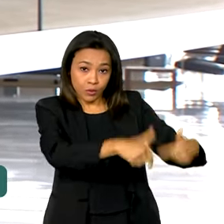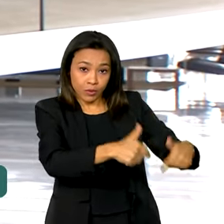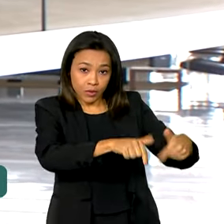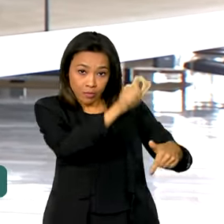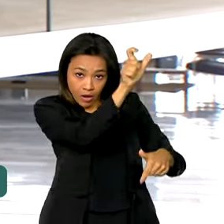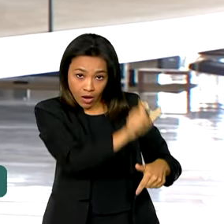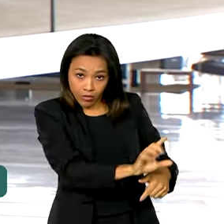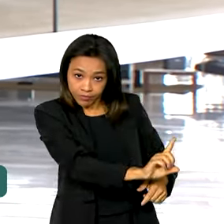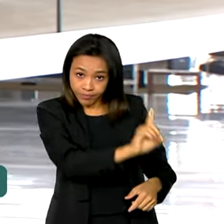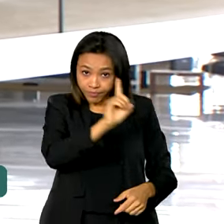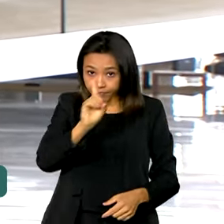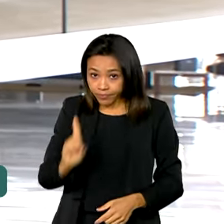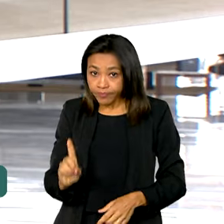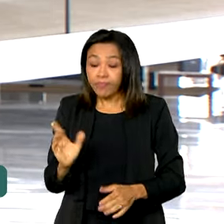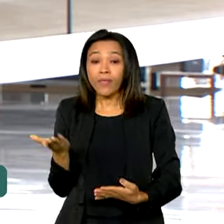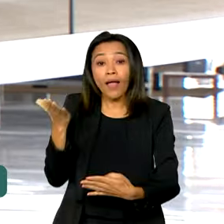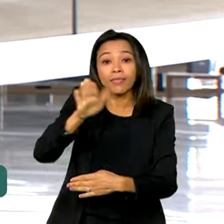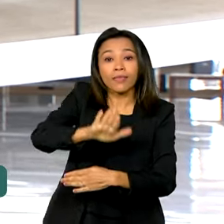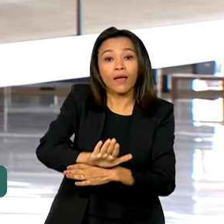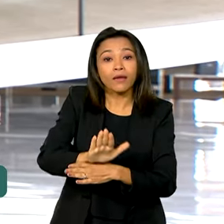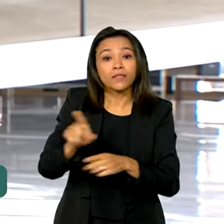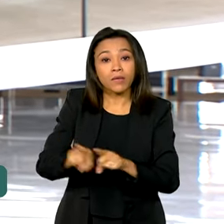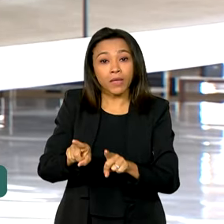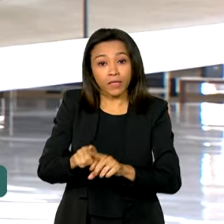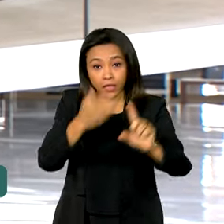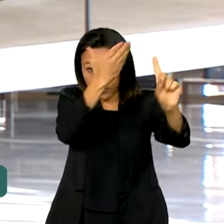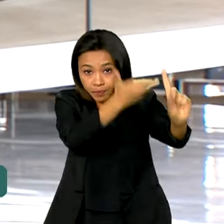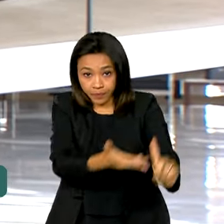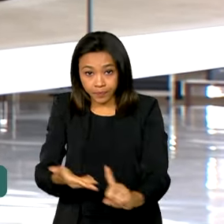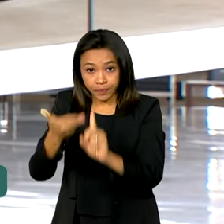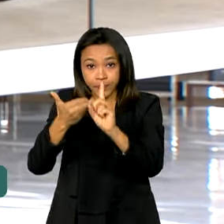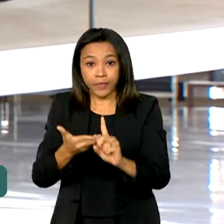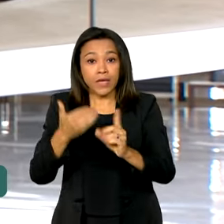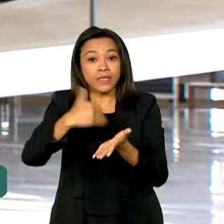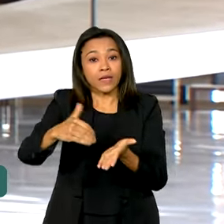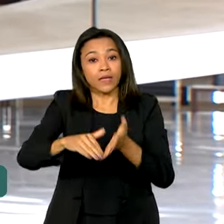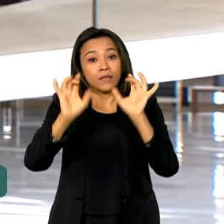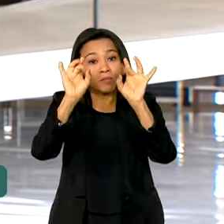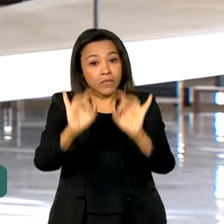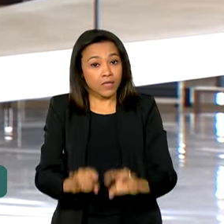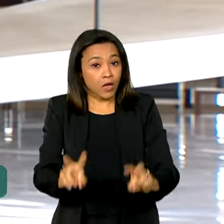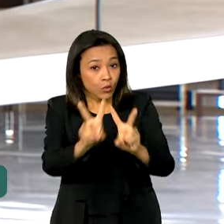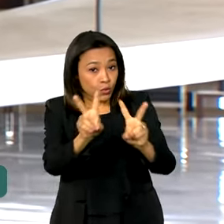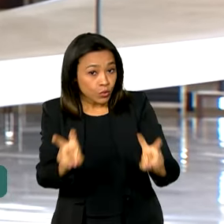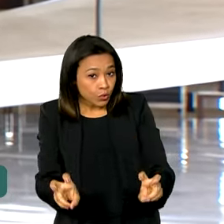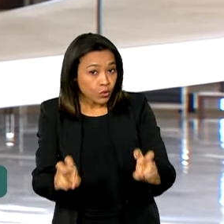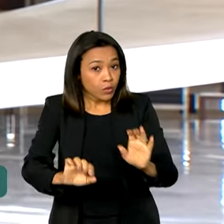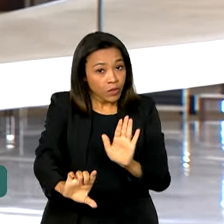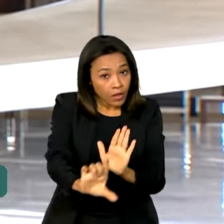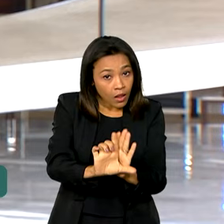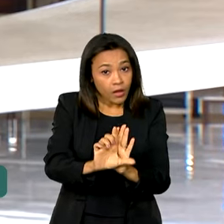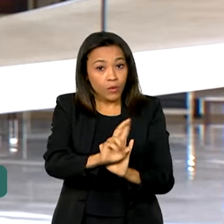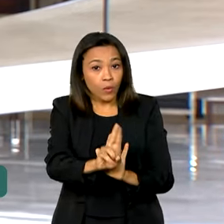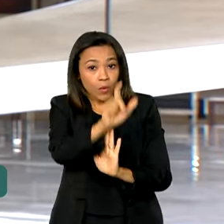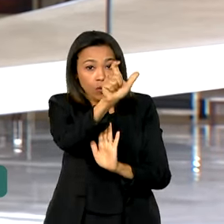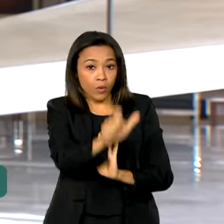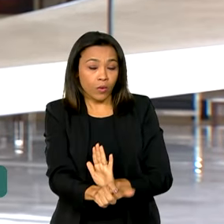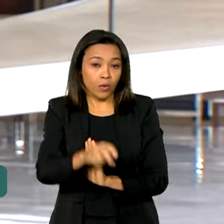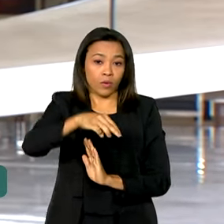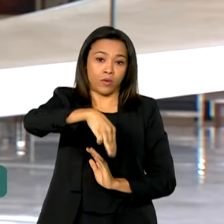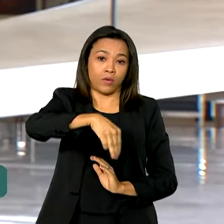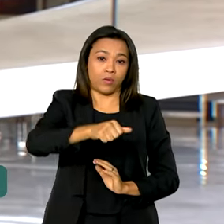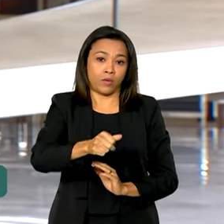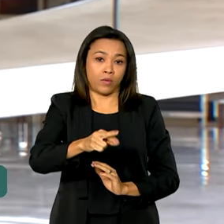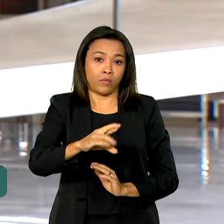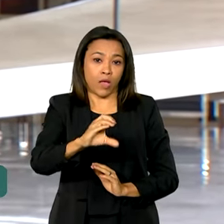Luiz Marinho. A tarde, ele recebe o secretário especial para assuntos jurídicos da Casa Civil, Marcos Rogério de Souza,